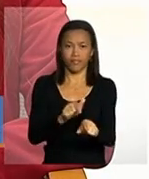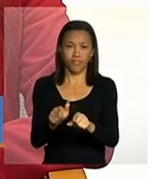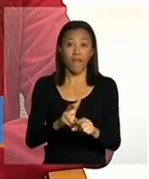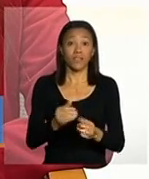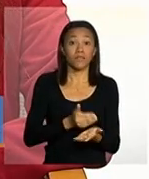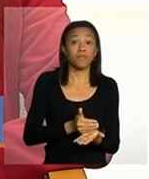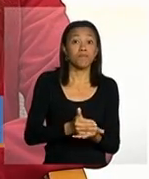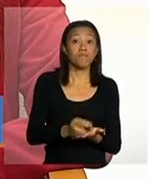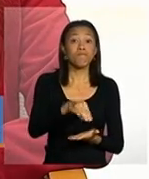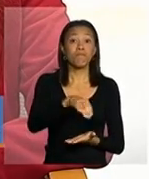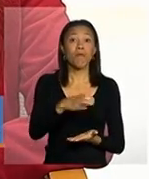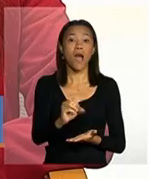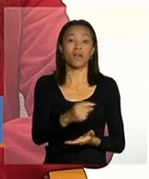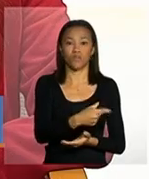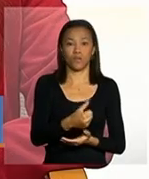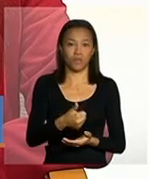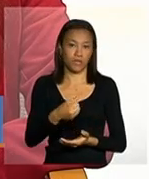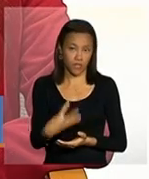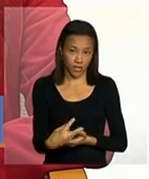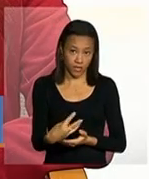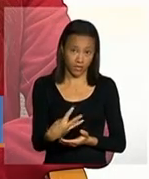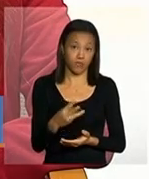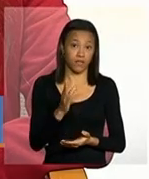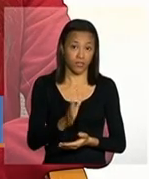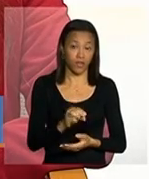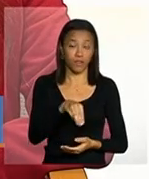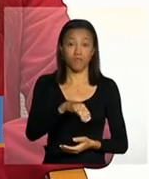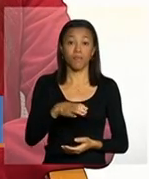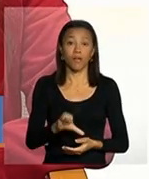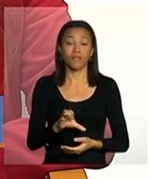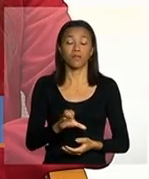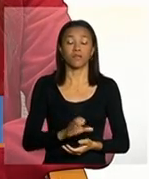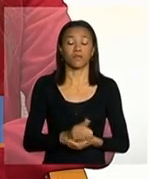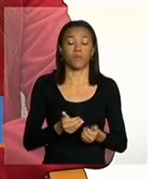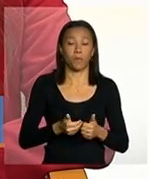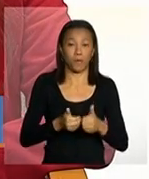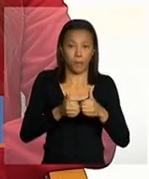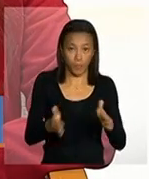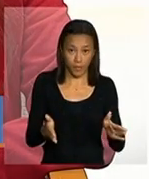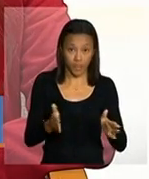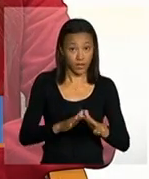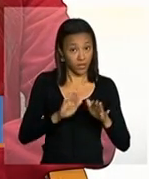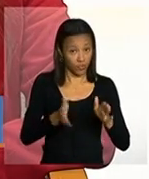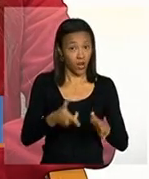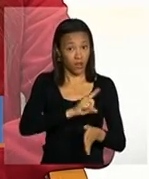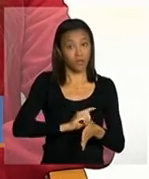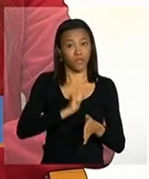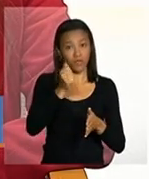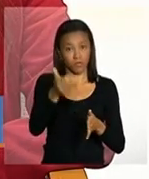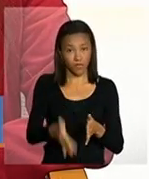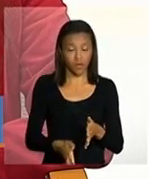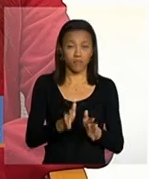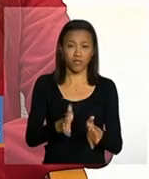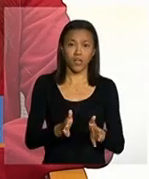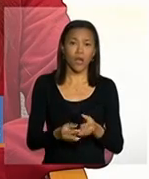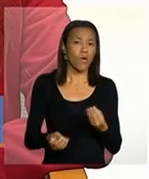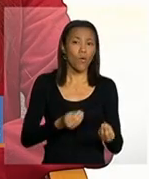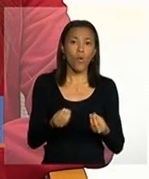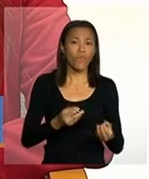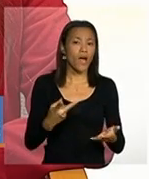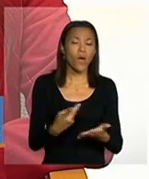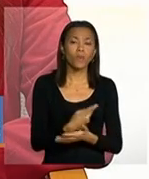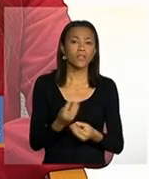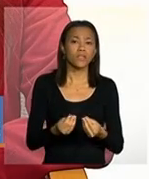de março de 2013 a partir da repercussão de março de 2013 então conforme foi dito já em relação a operacionalização das